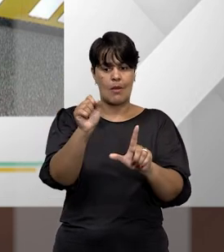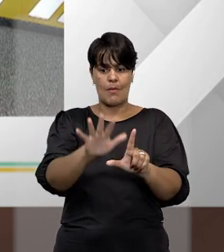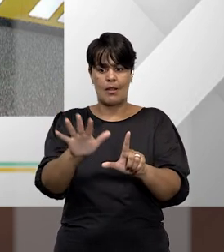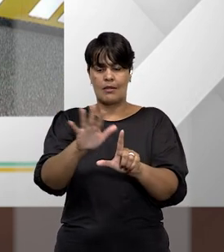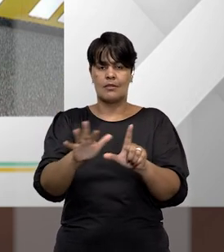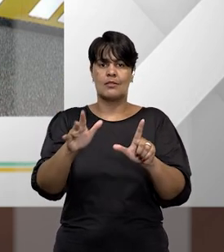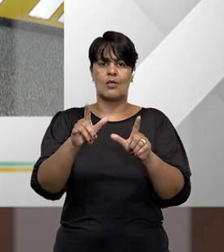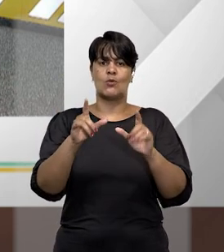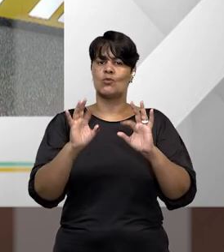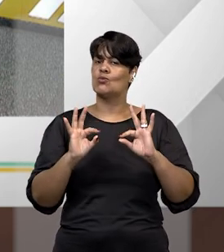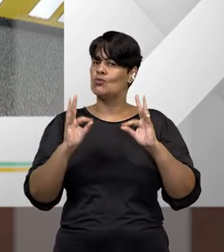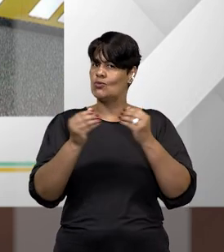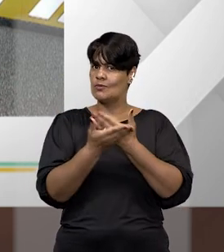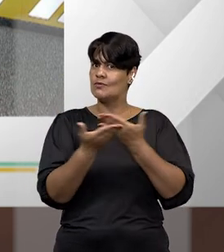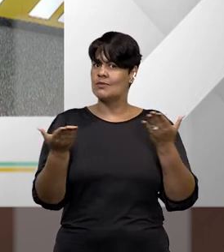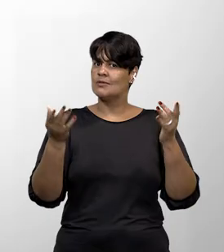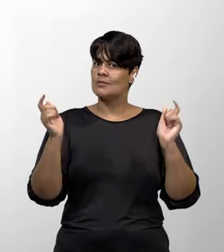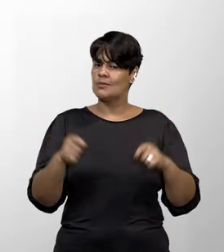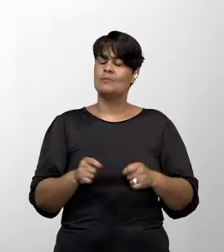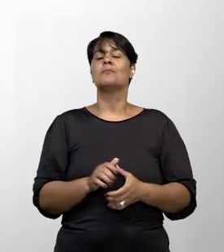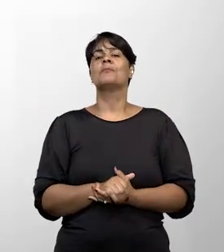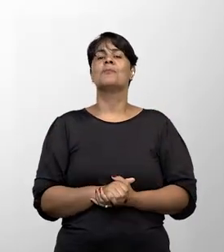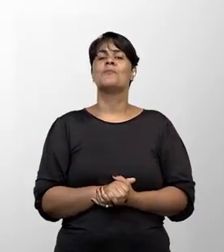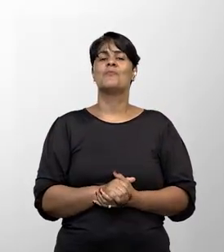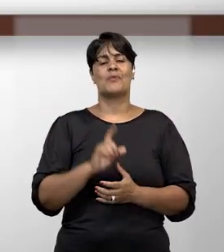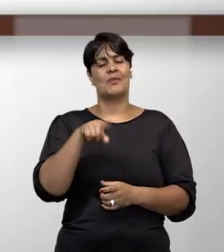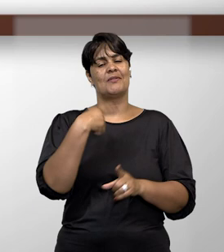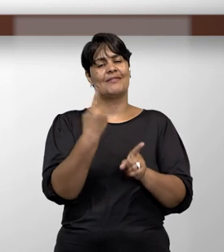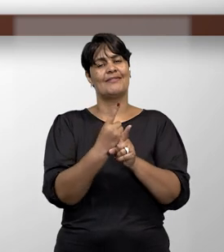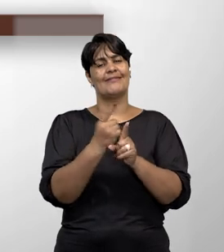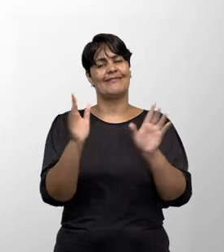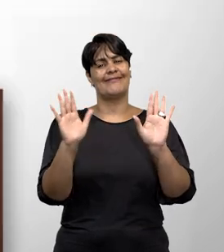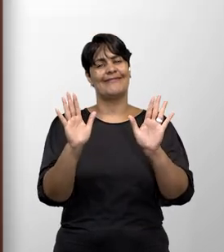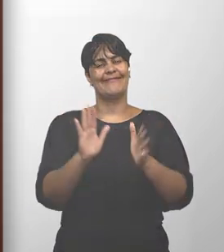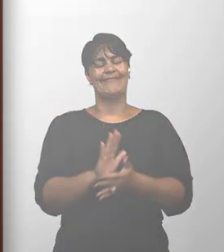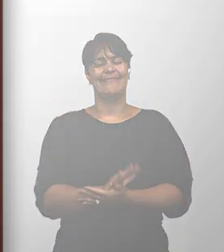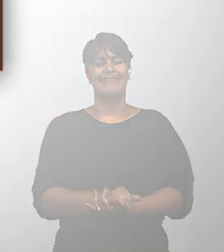preferência. A gente se encontra. a